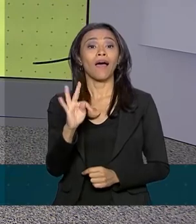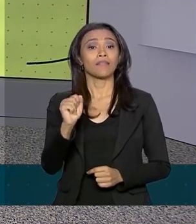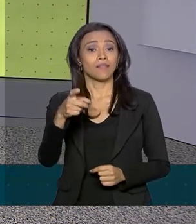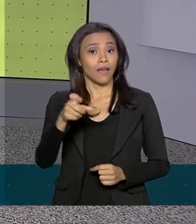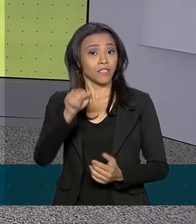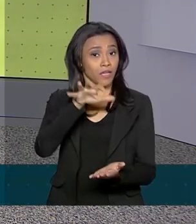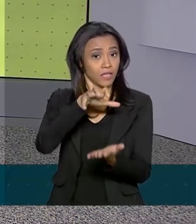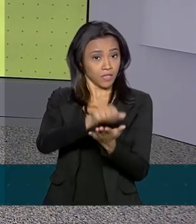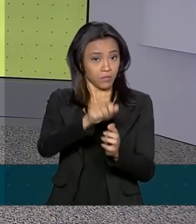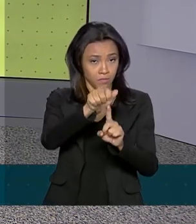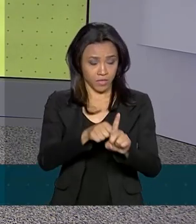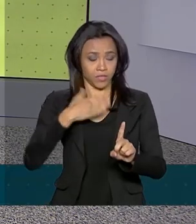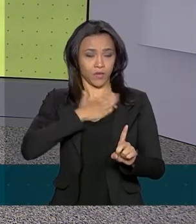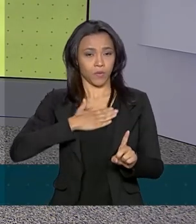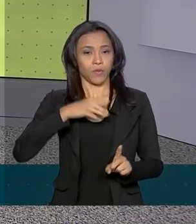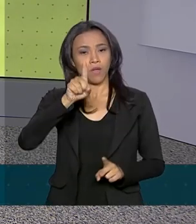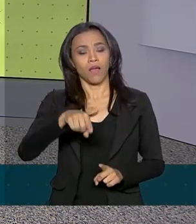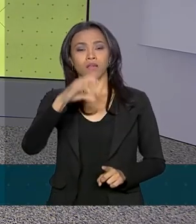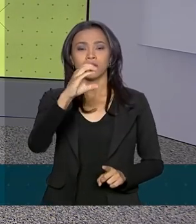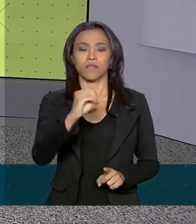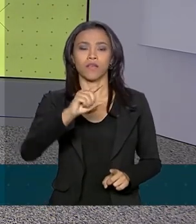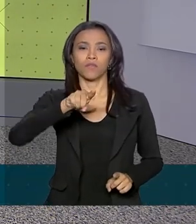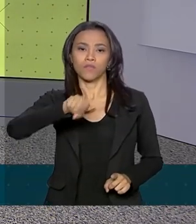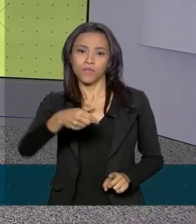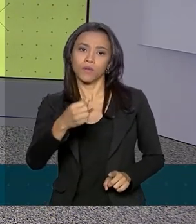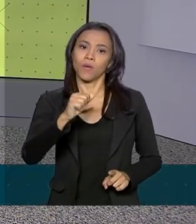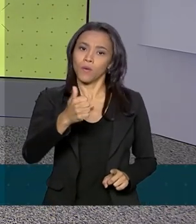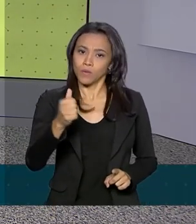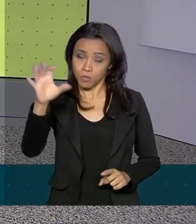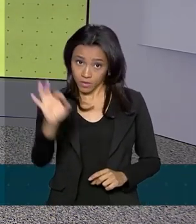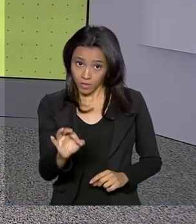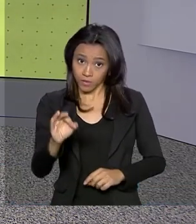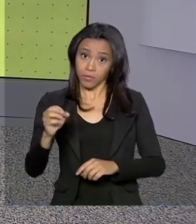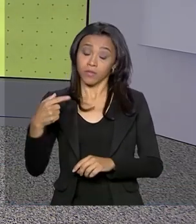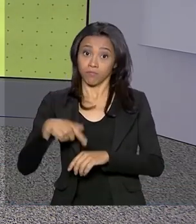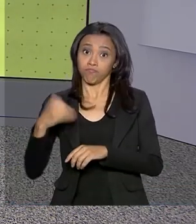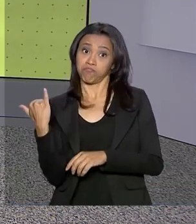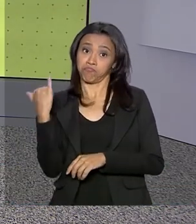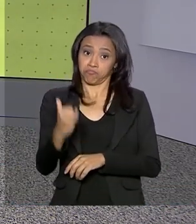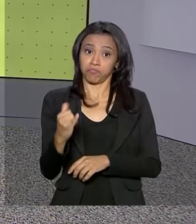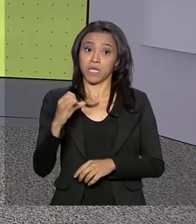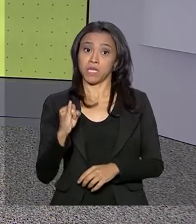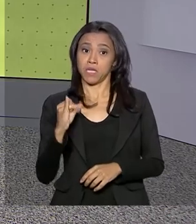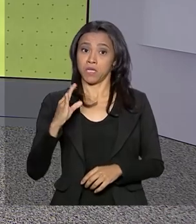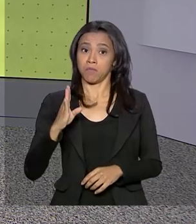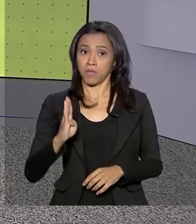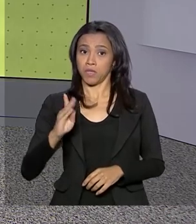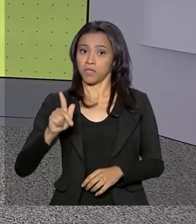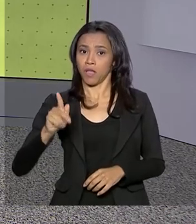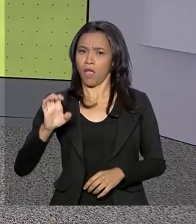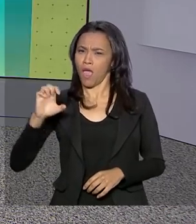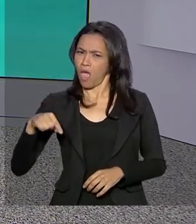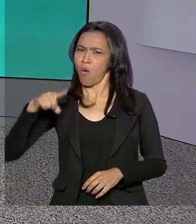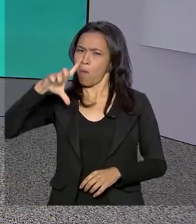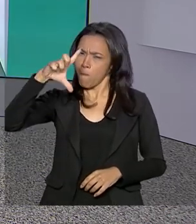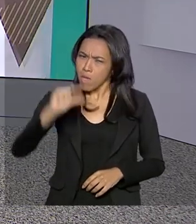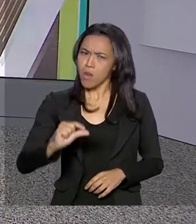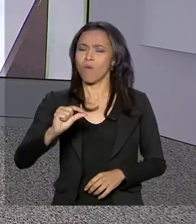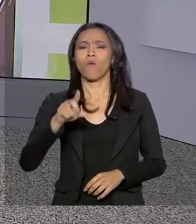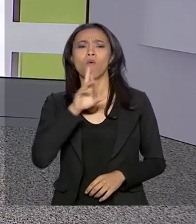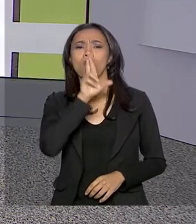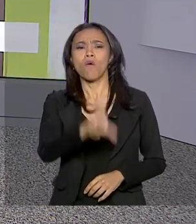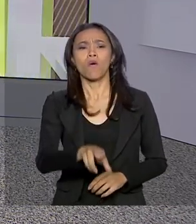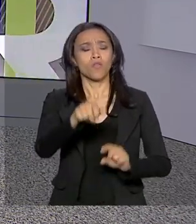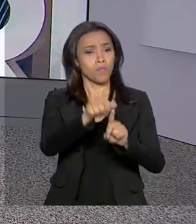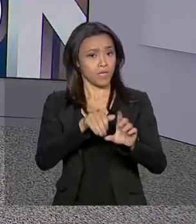registrada em agosto foi de 0,11%. De acordo com o IBGE, este é o menor resultado para o mês de setembro